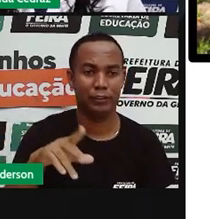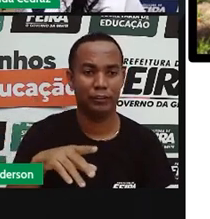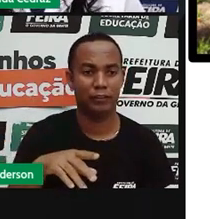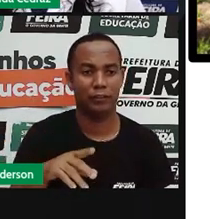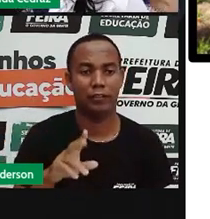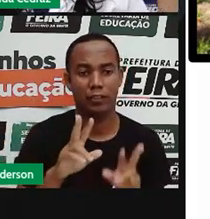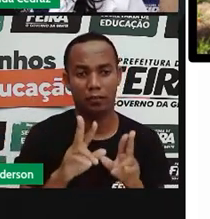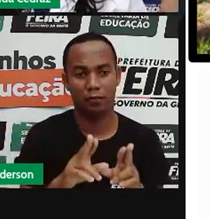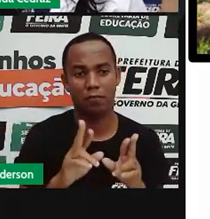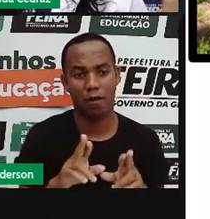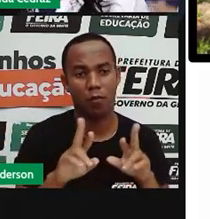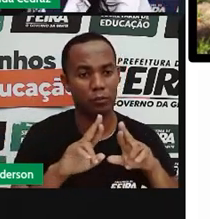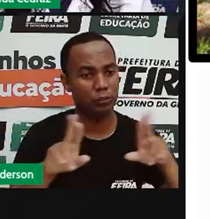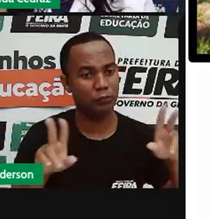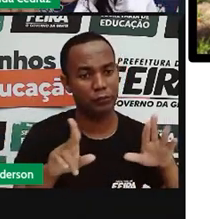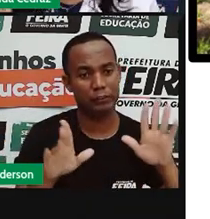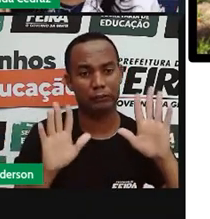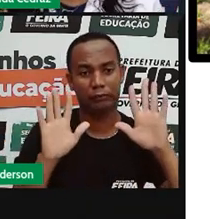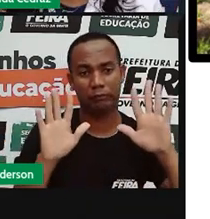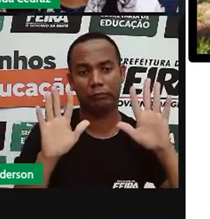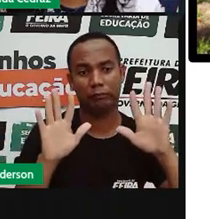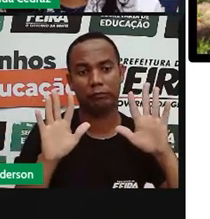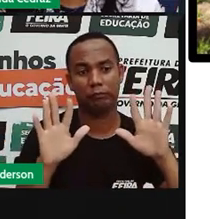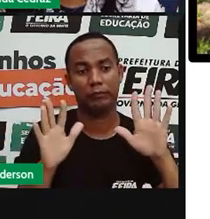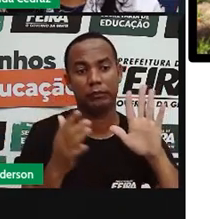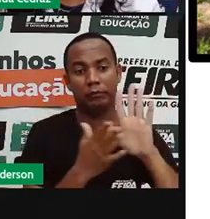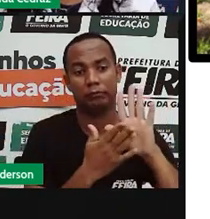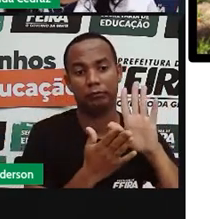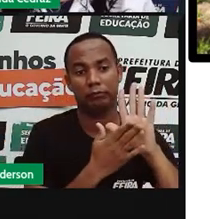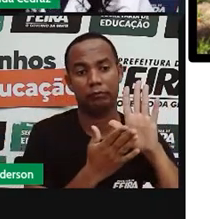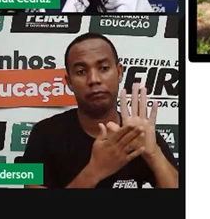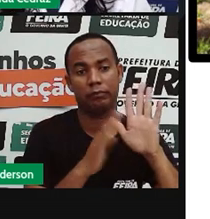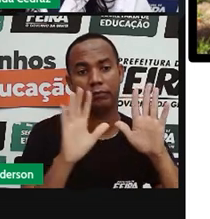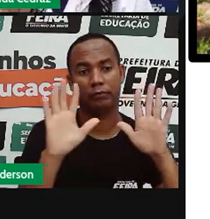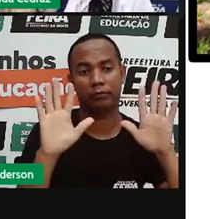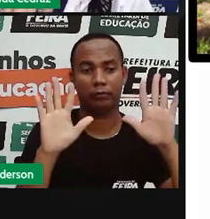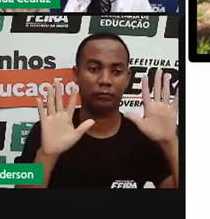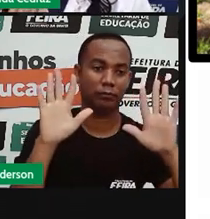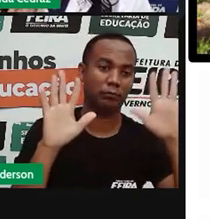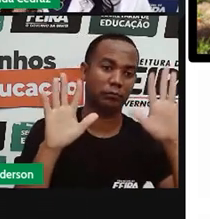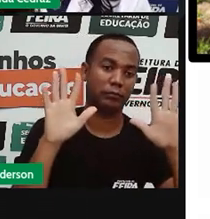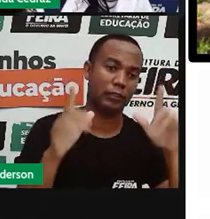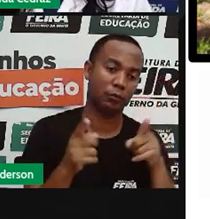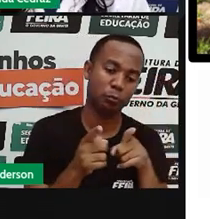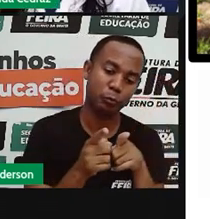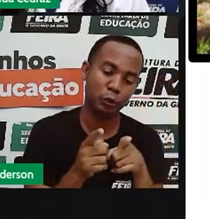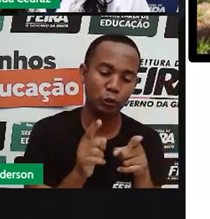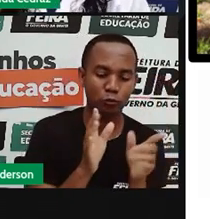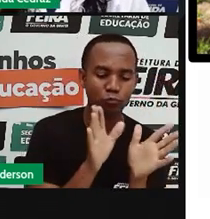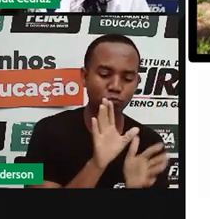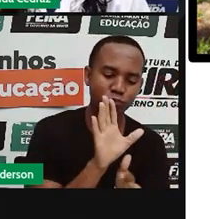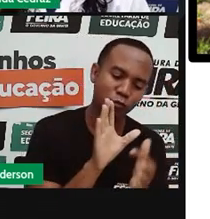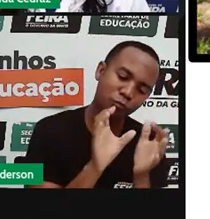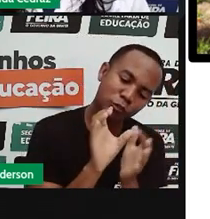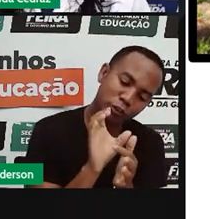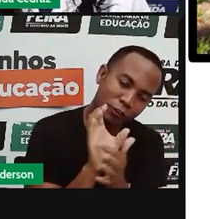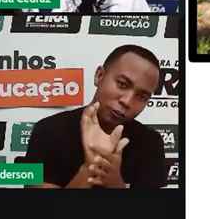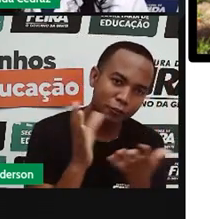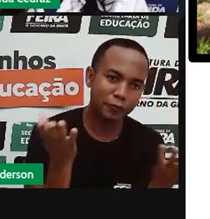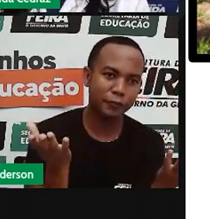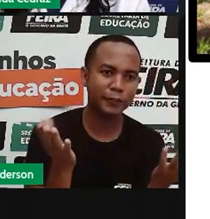A minha mão e a de Anderson não é do tamanho da sua. A sua mão é pequena porque você é criança.